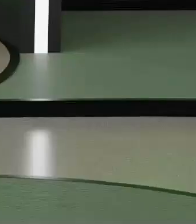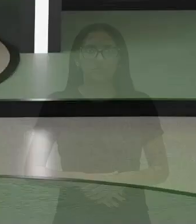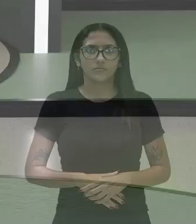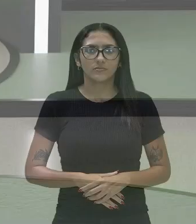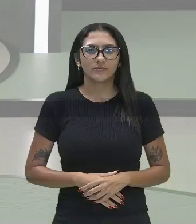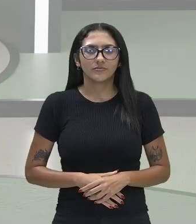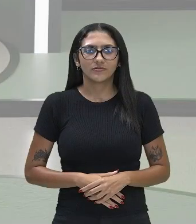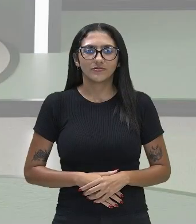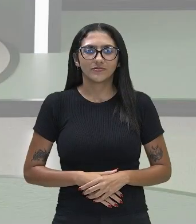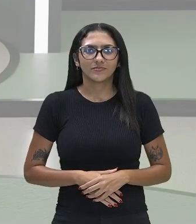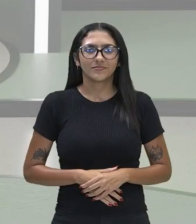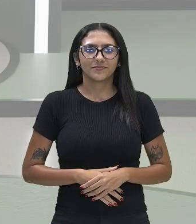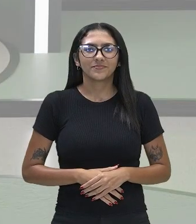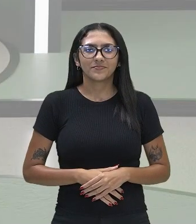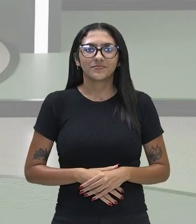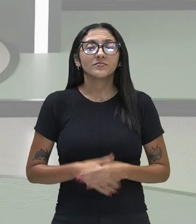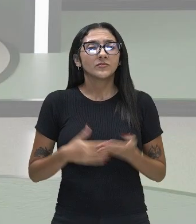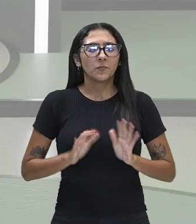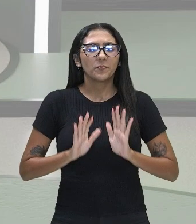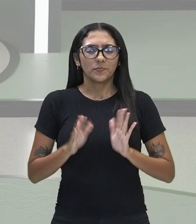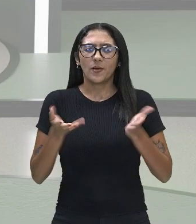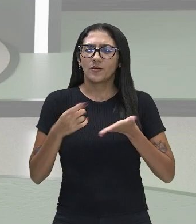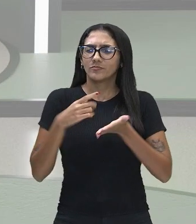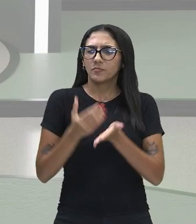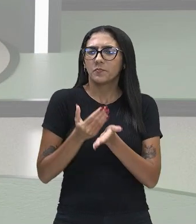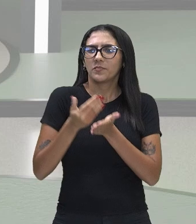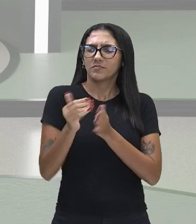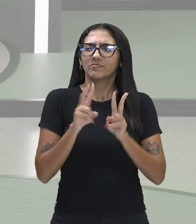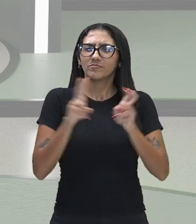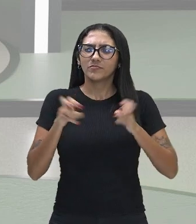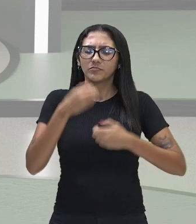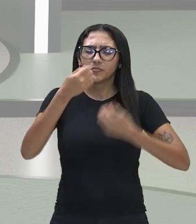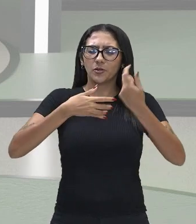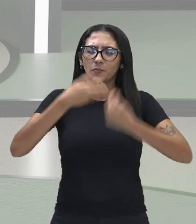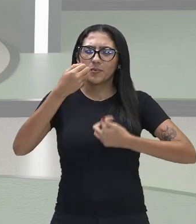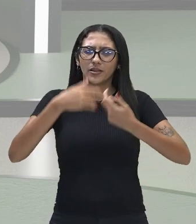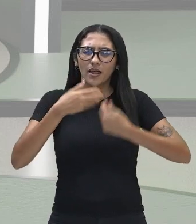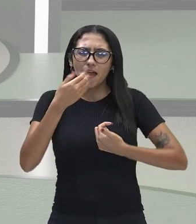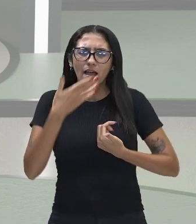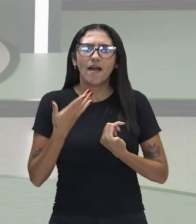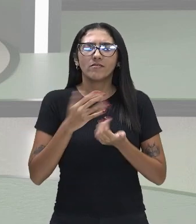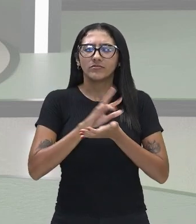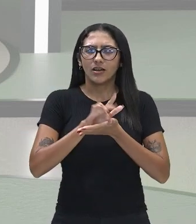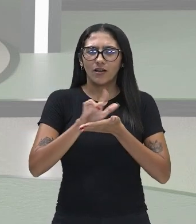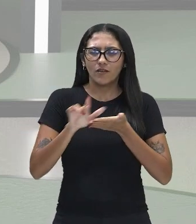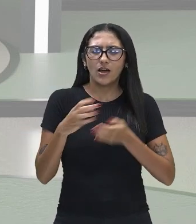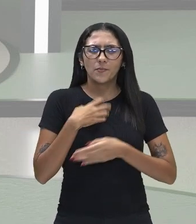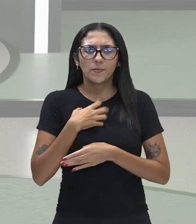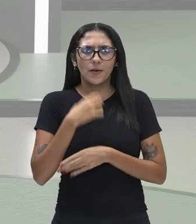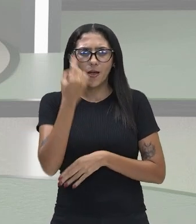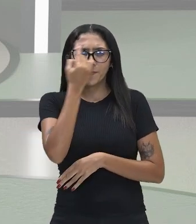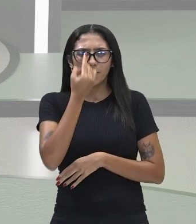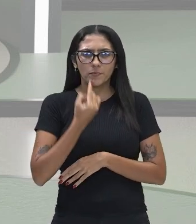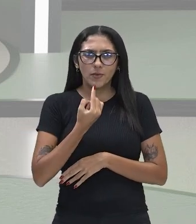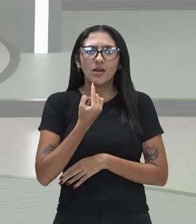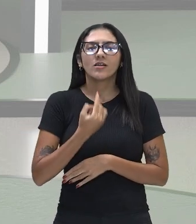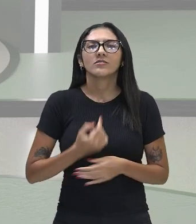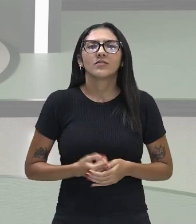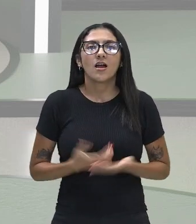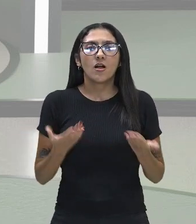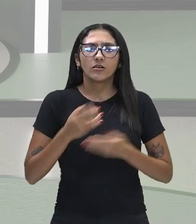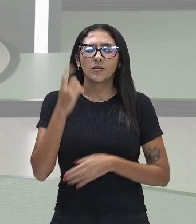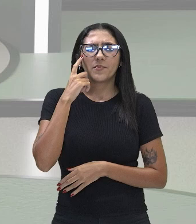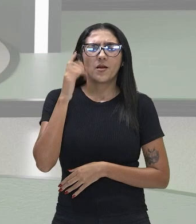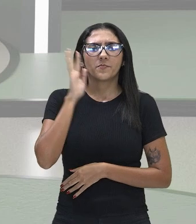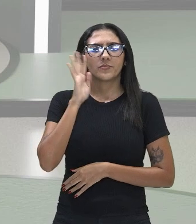Bem, antes de nós falarmos propriamente sobre os órgãos dos sentidos, ou eles em si, vamos refletir em